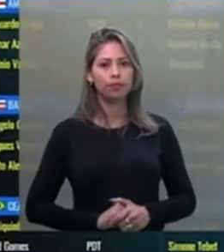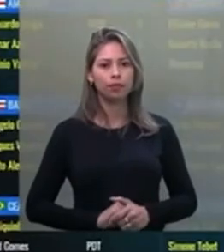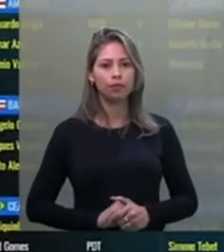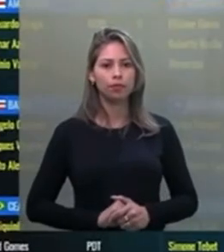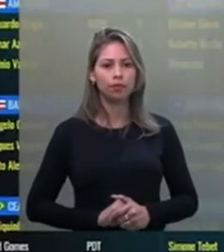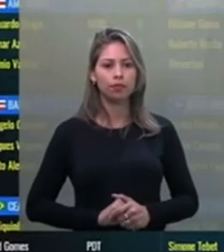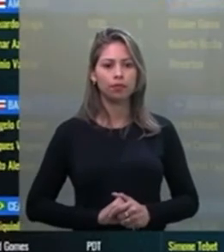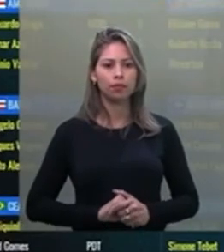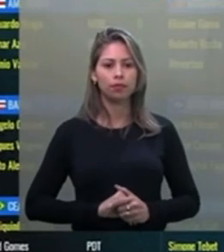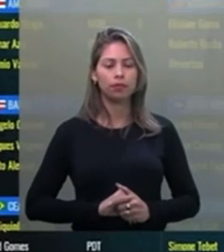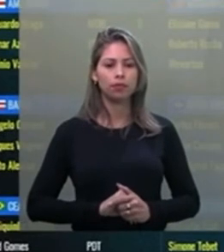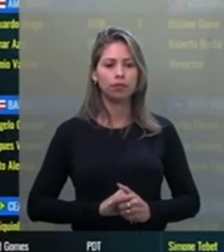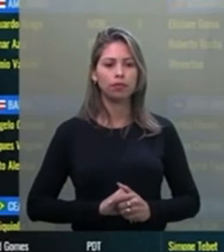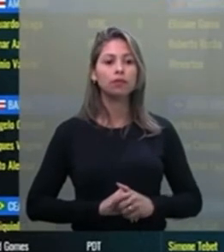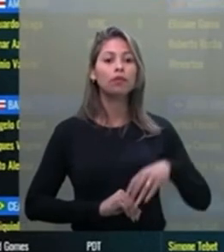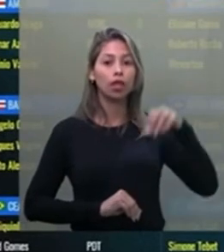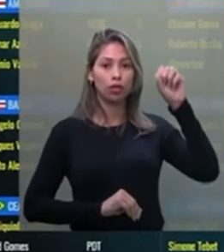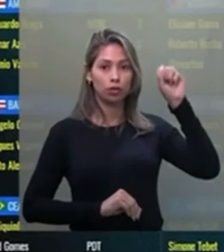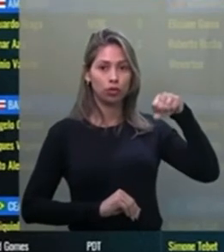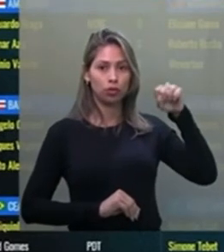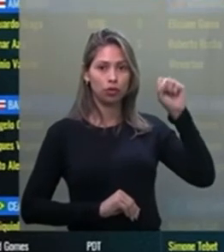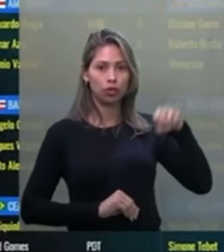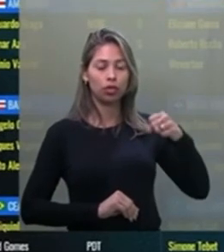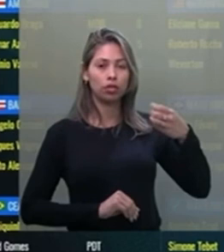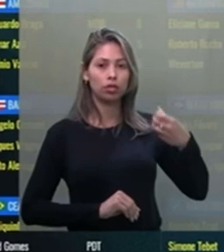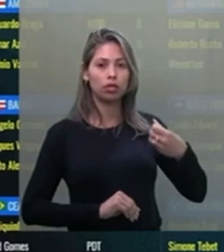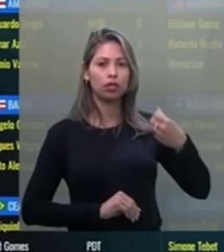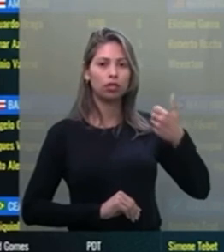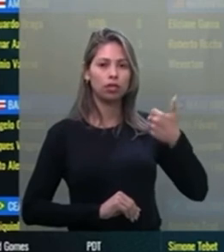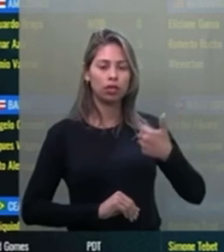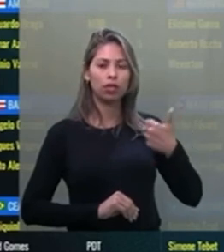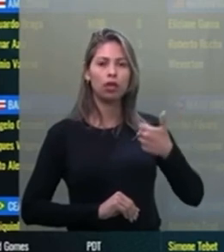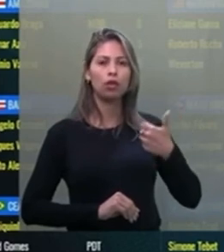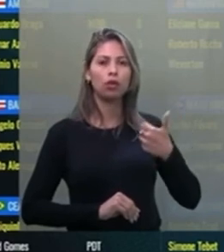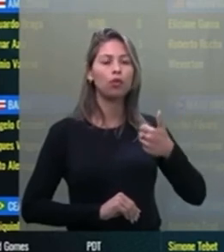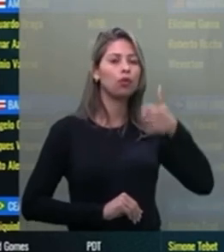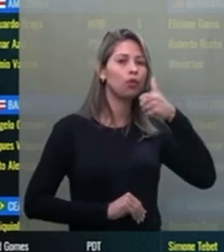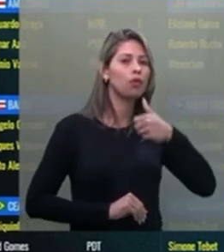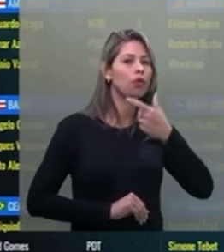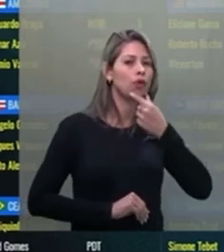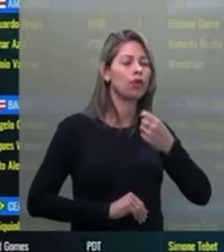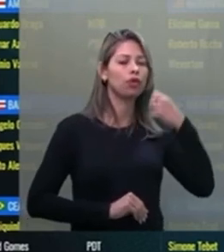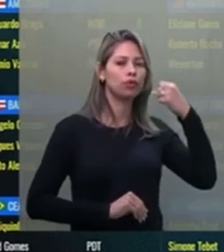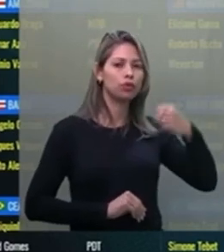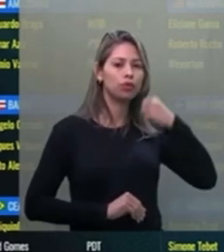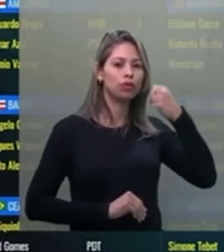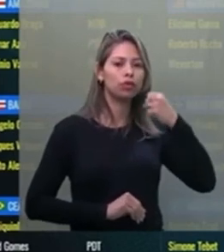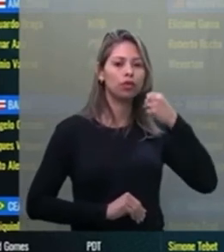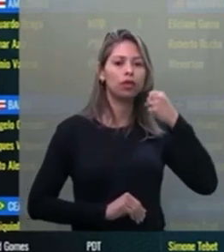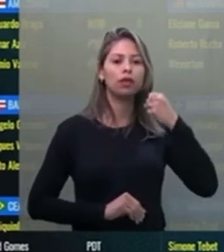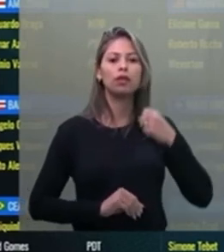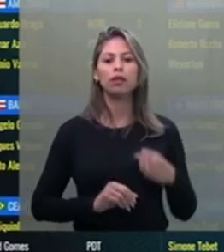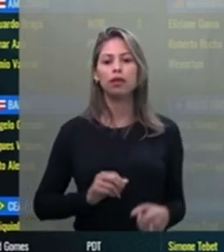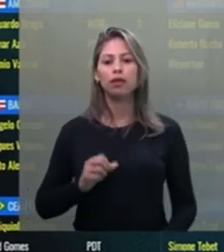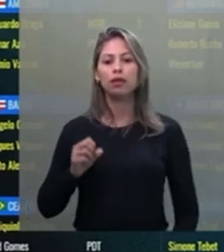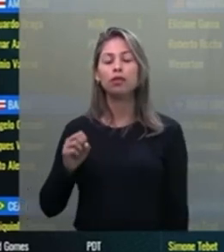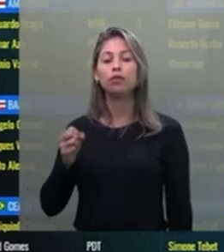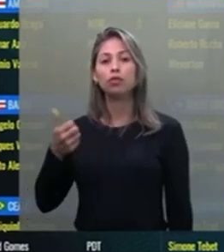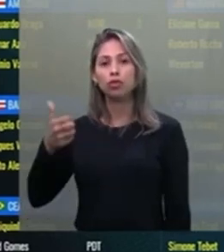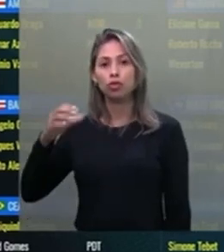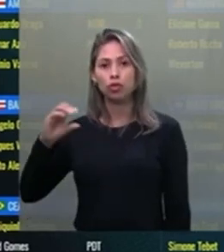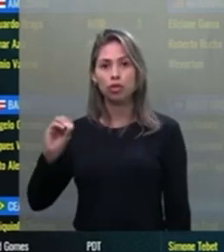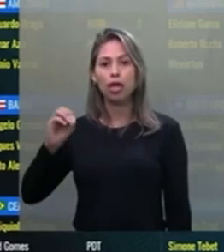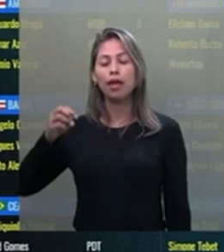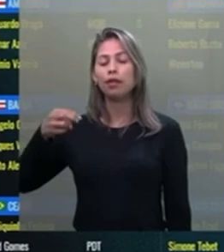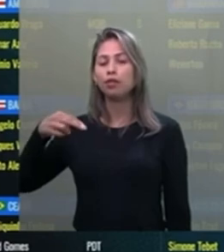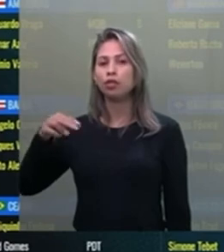Votaram sim 61 senhoras e senhores senadores, não 10 senhoras e